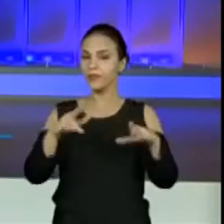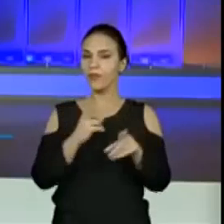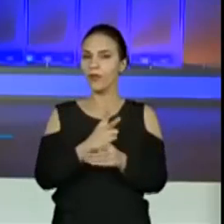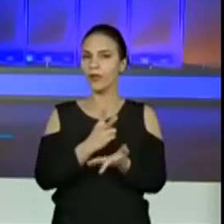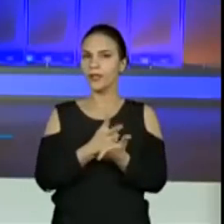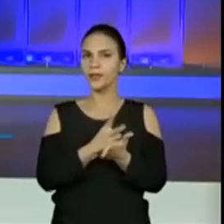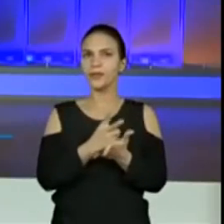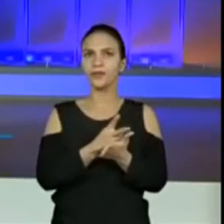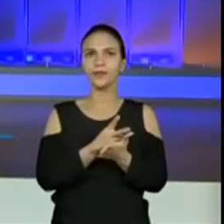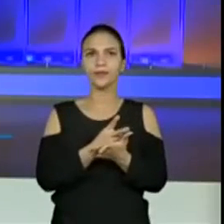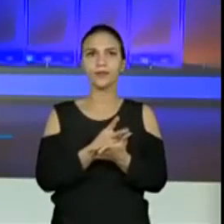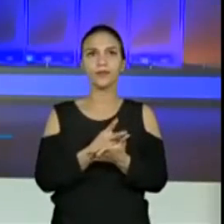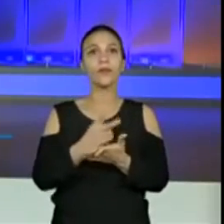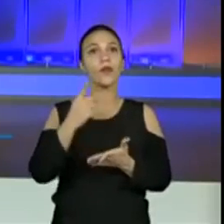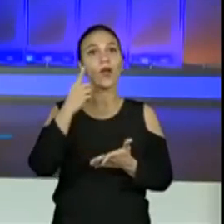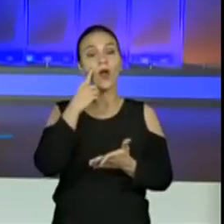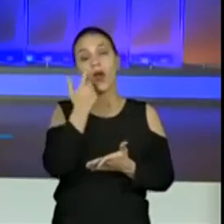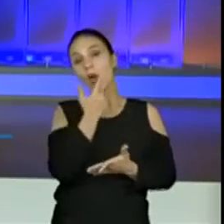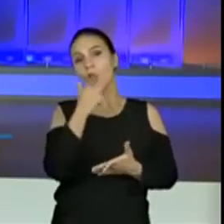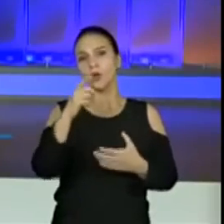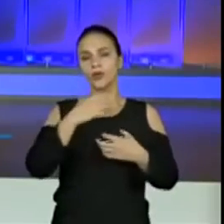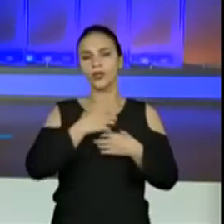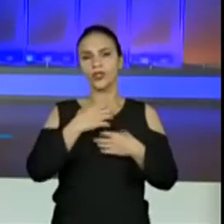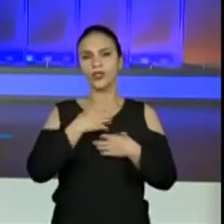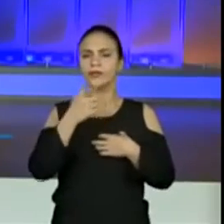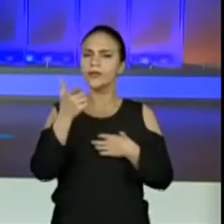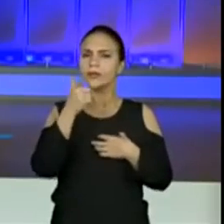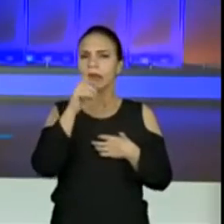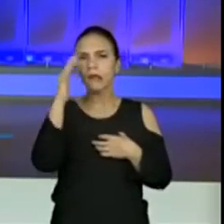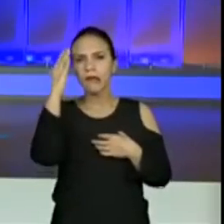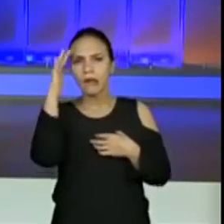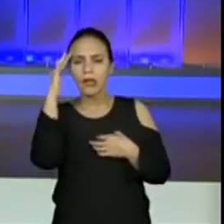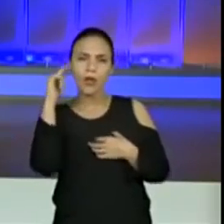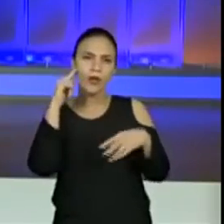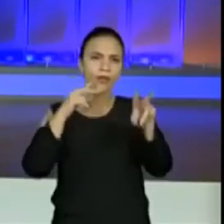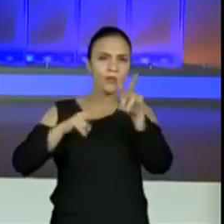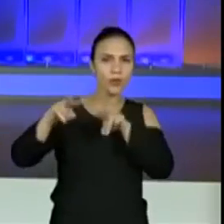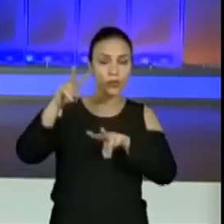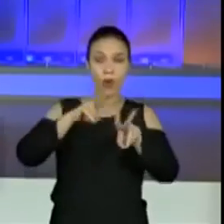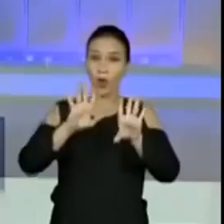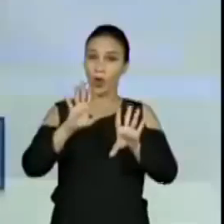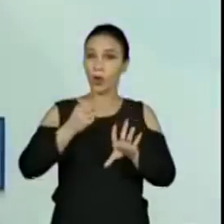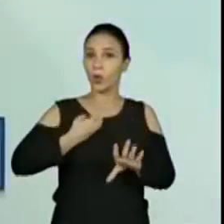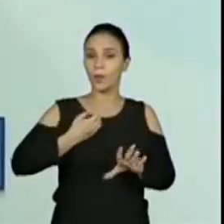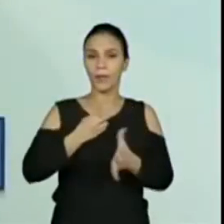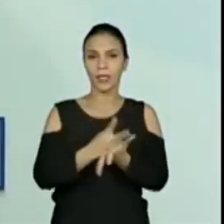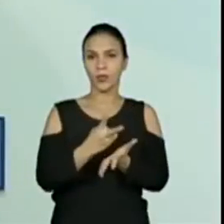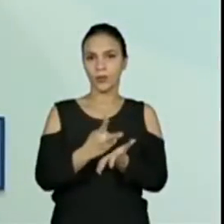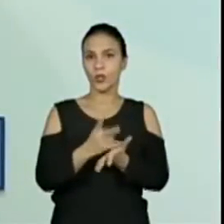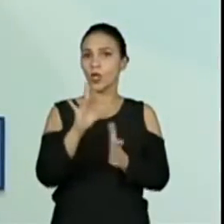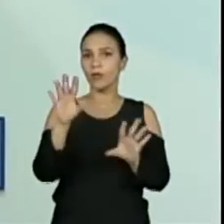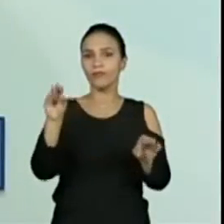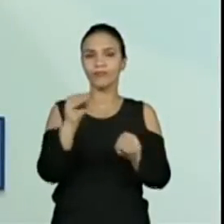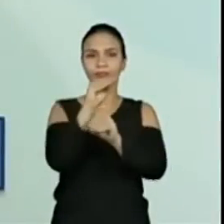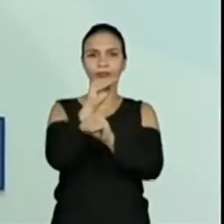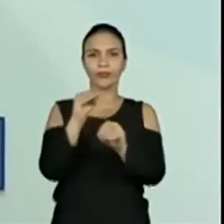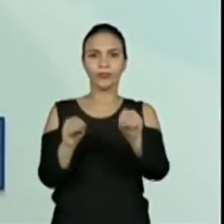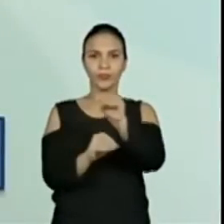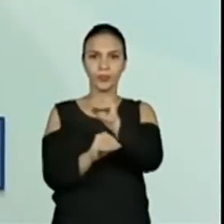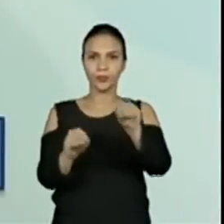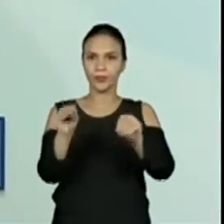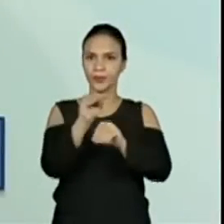E aqui, eu mostro em uma outra configuração, só para vocês entenderem que nós usamos os mesmos elementos, só trocamos a